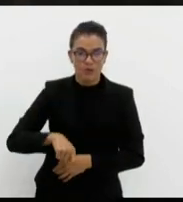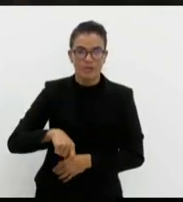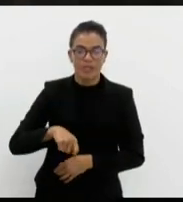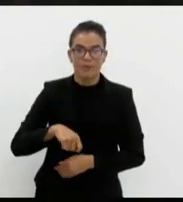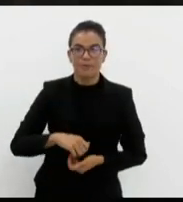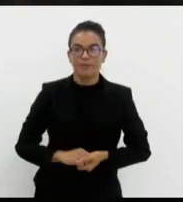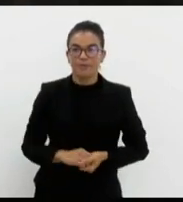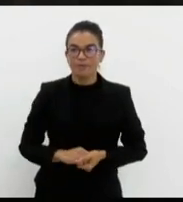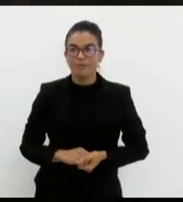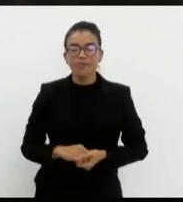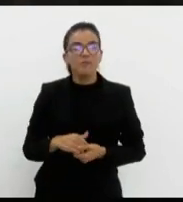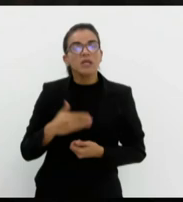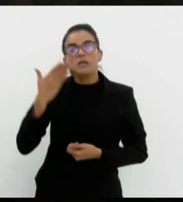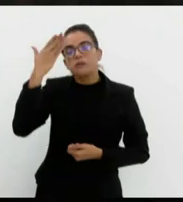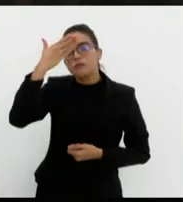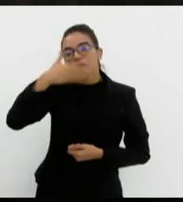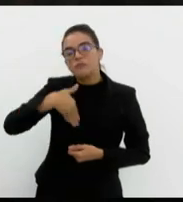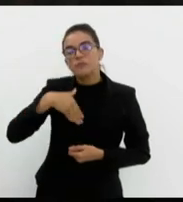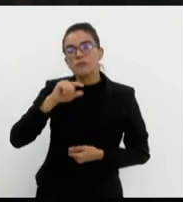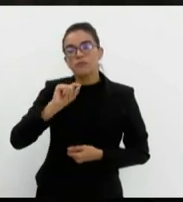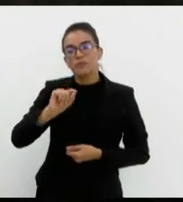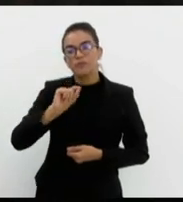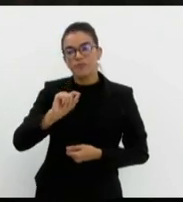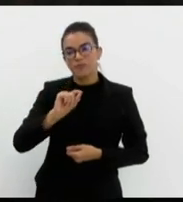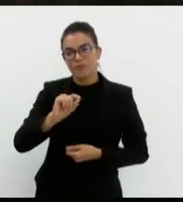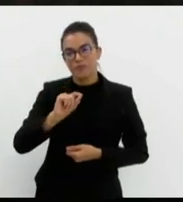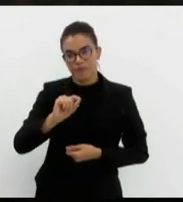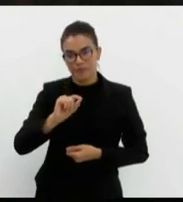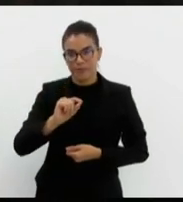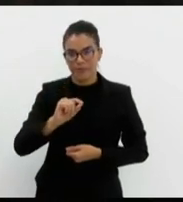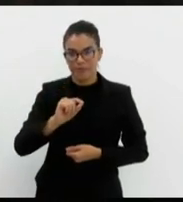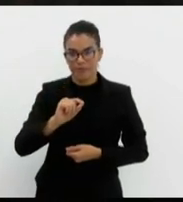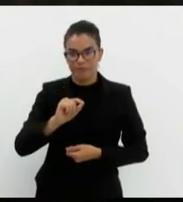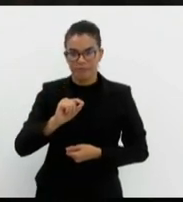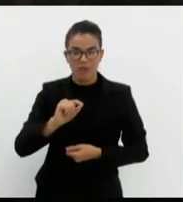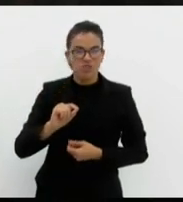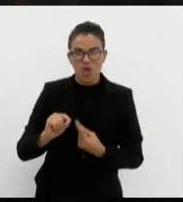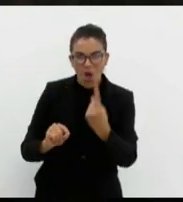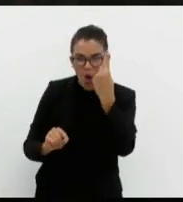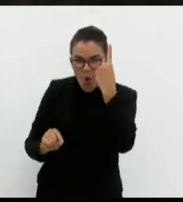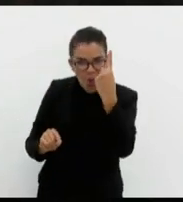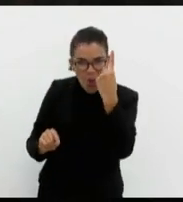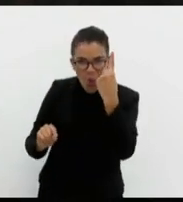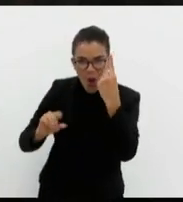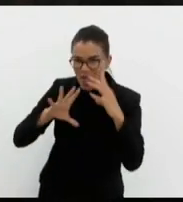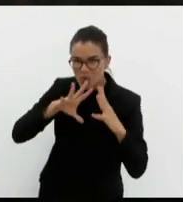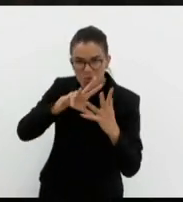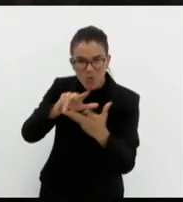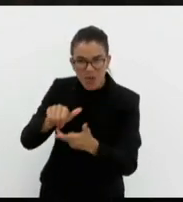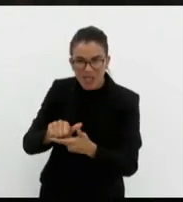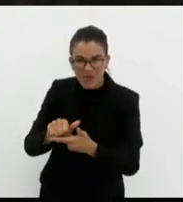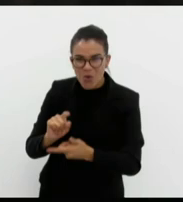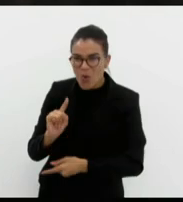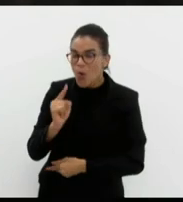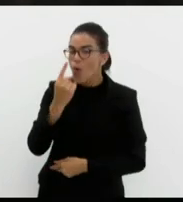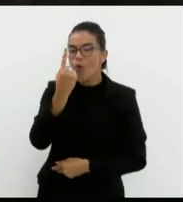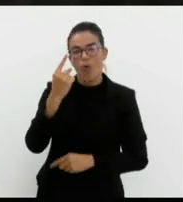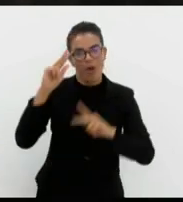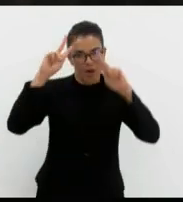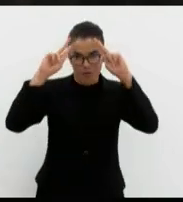mostrando o quê? Que só tem uma raça no mundo, a raça humana.